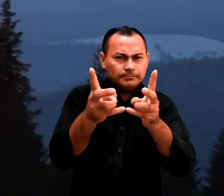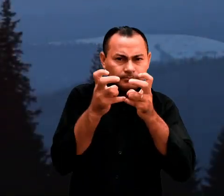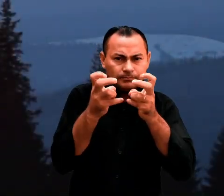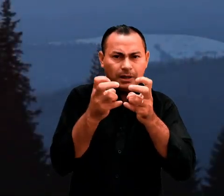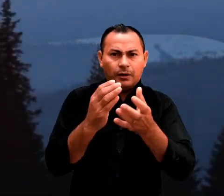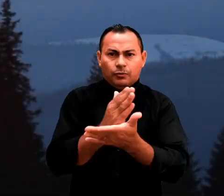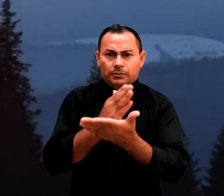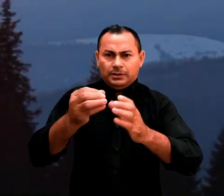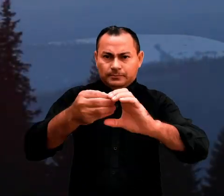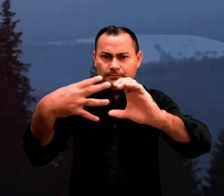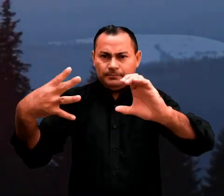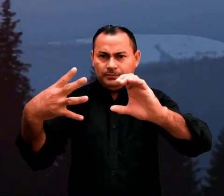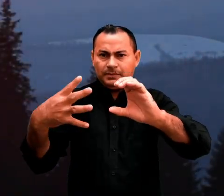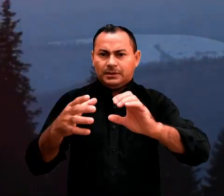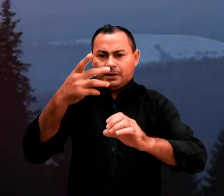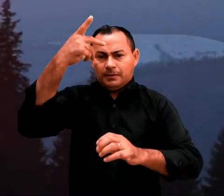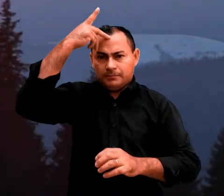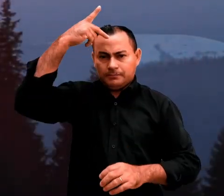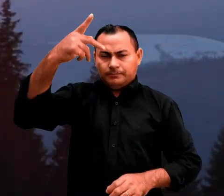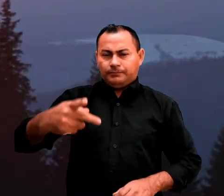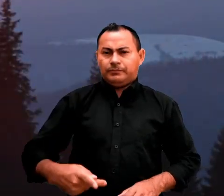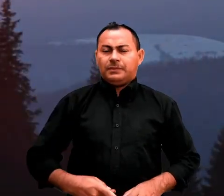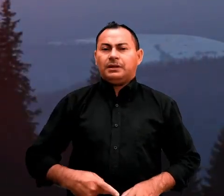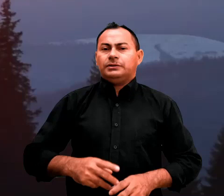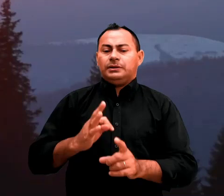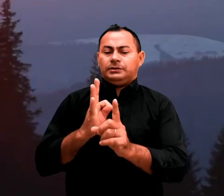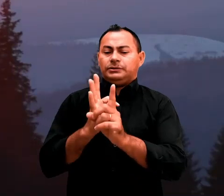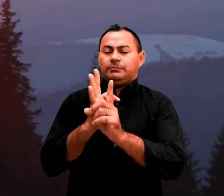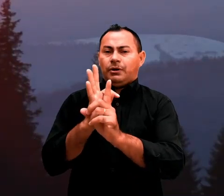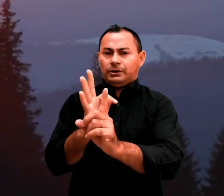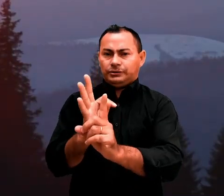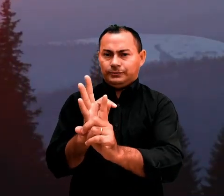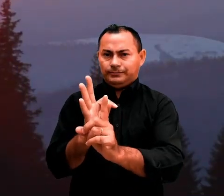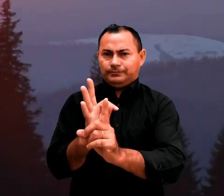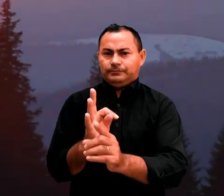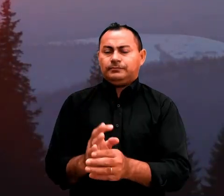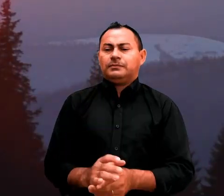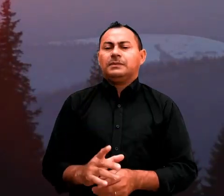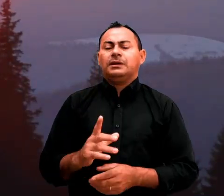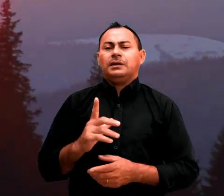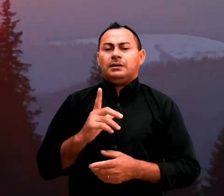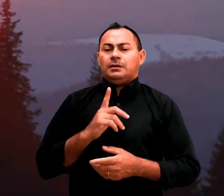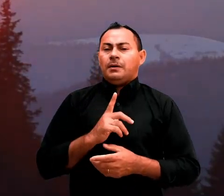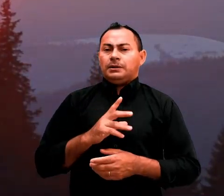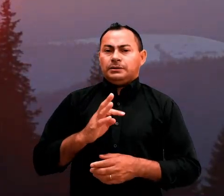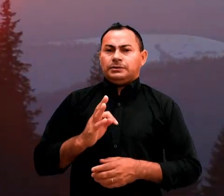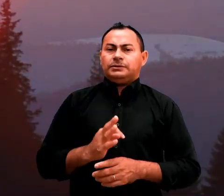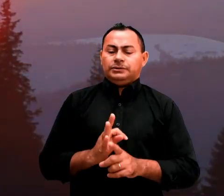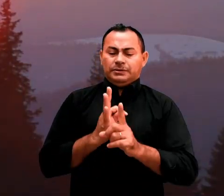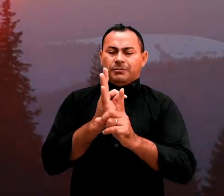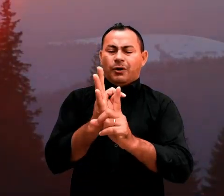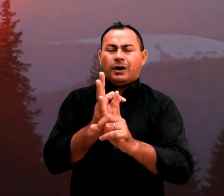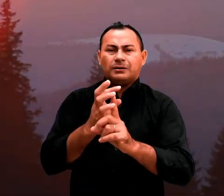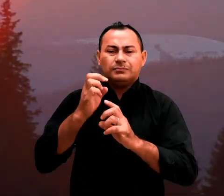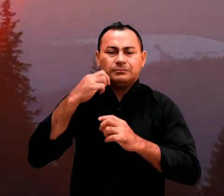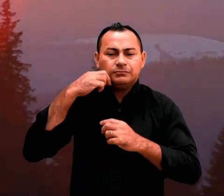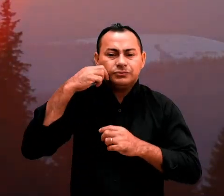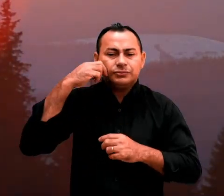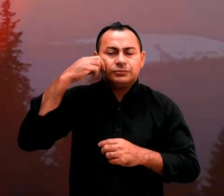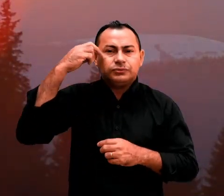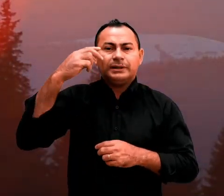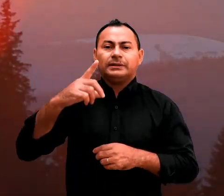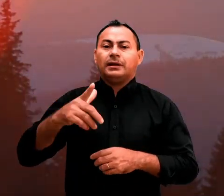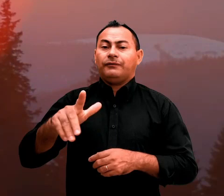percebemos algumas características da personalidade de Timóteo. Ele tinha sido muito tímido e talvez